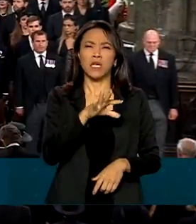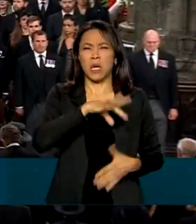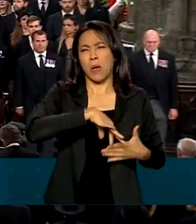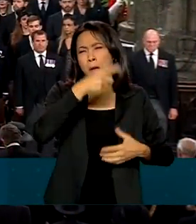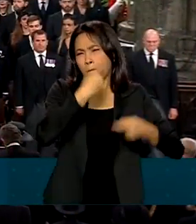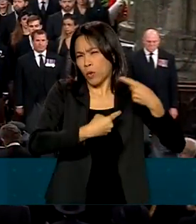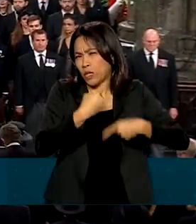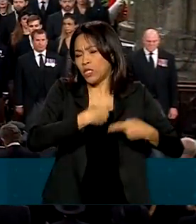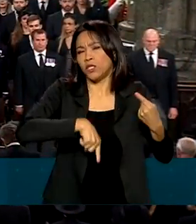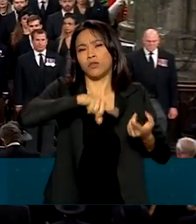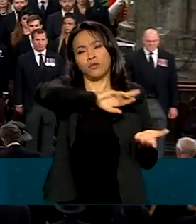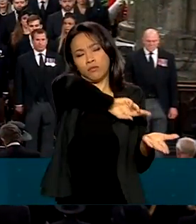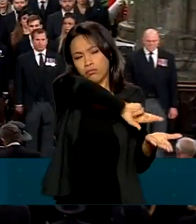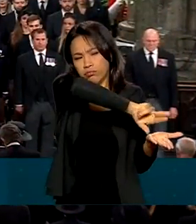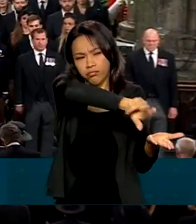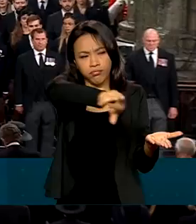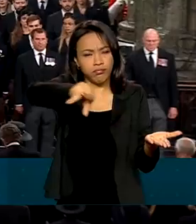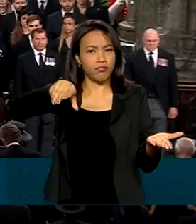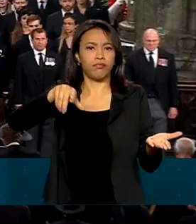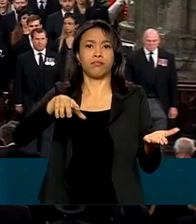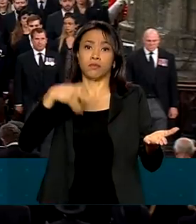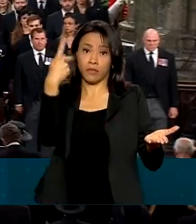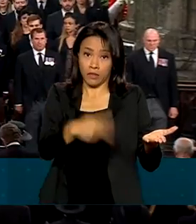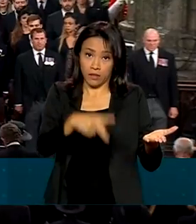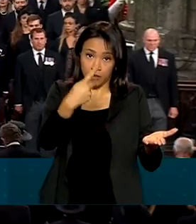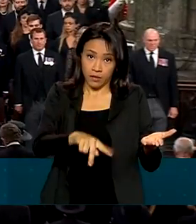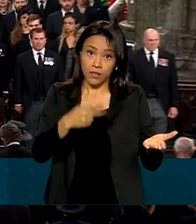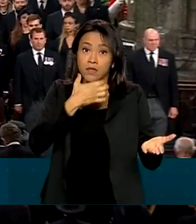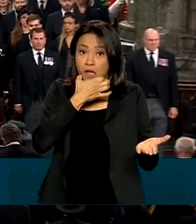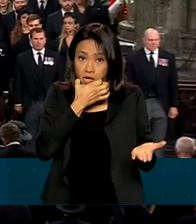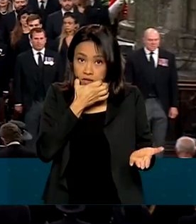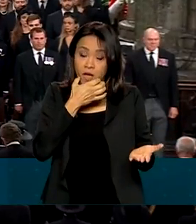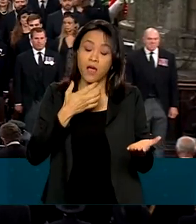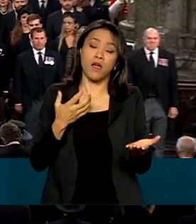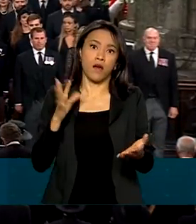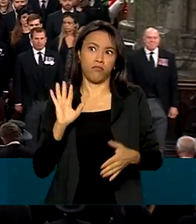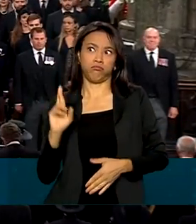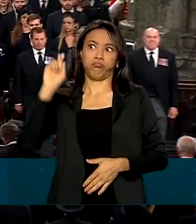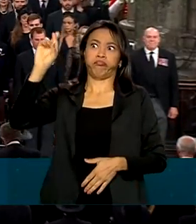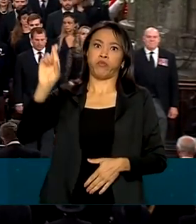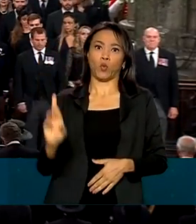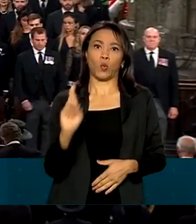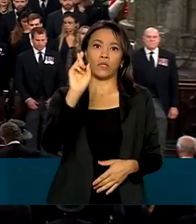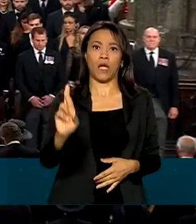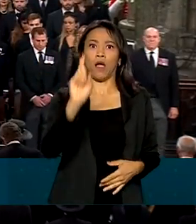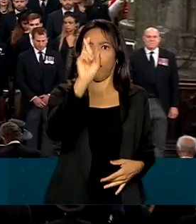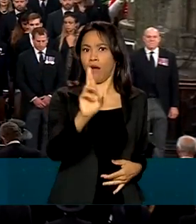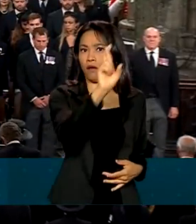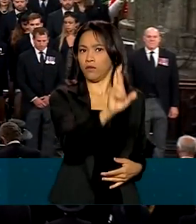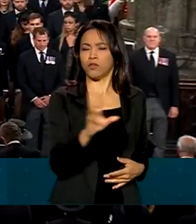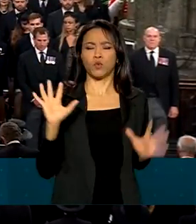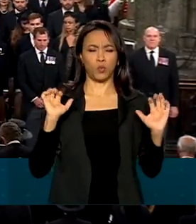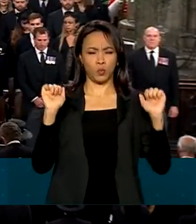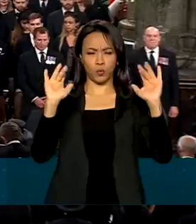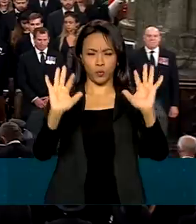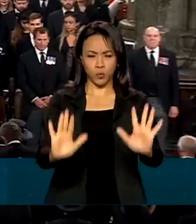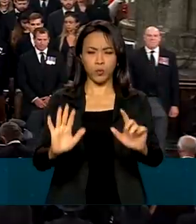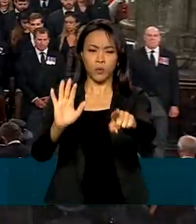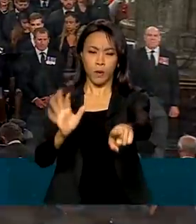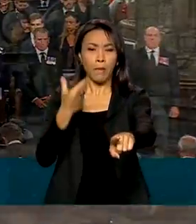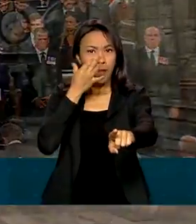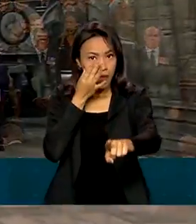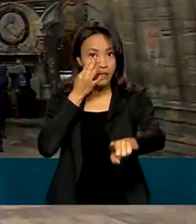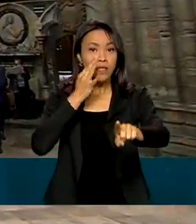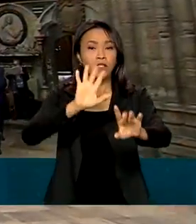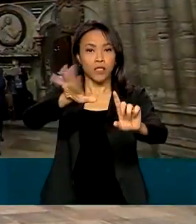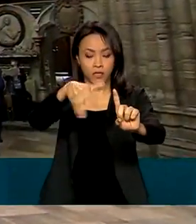britânicos, integrantes da realeza britânica, muita gente presente aí nessa cerimônia solene que